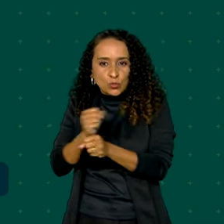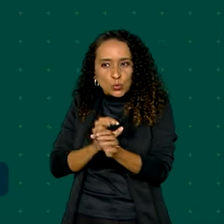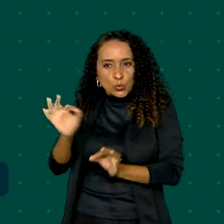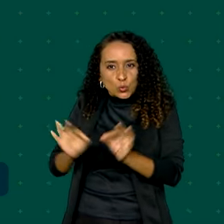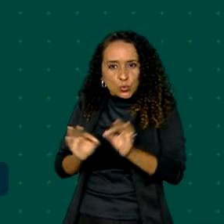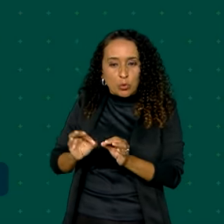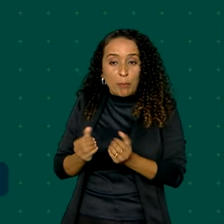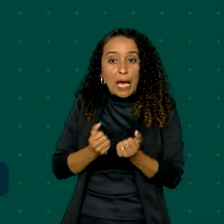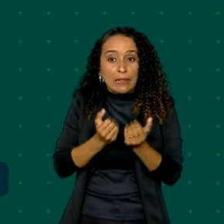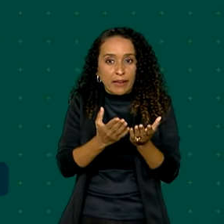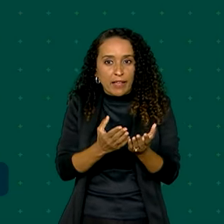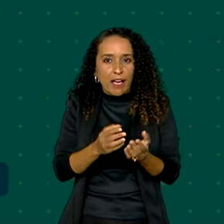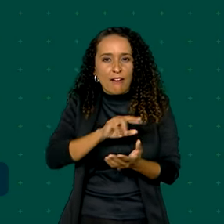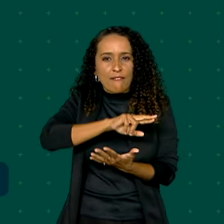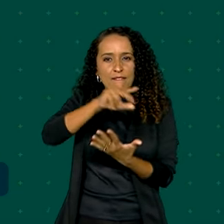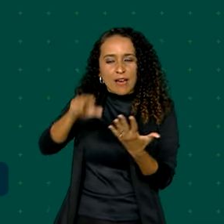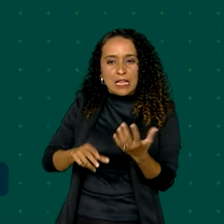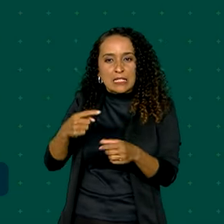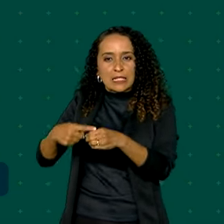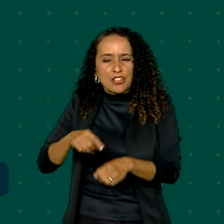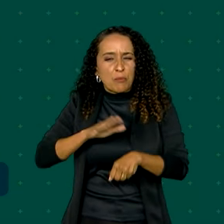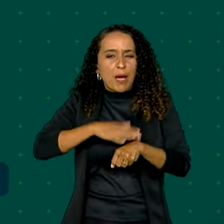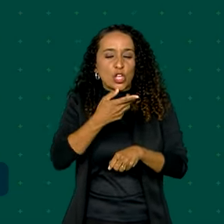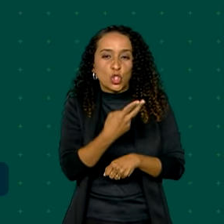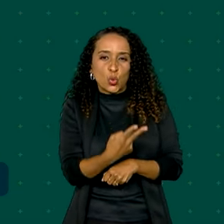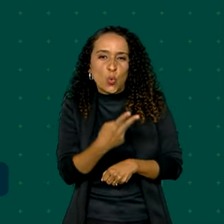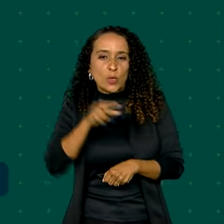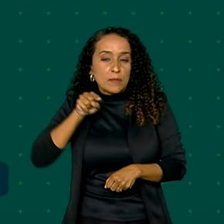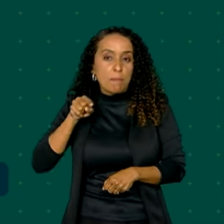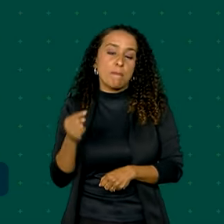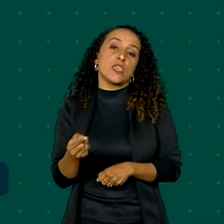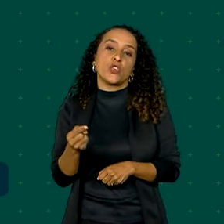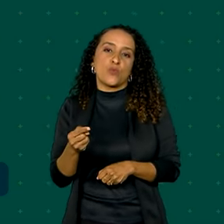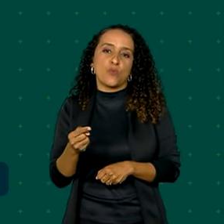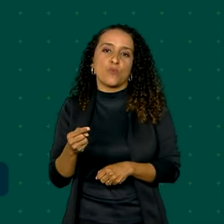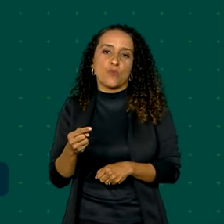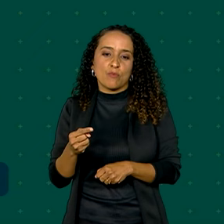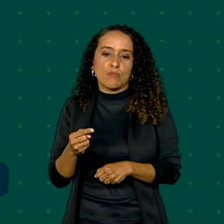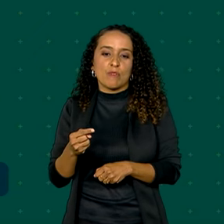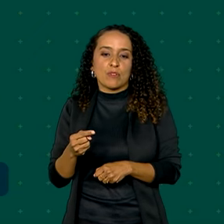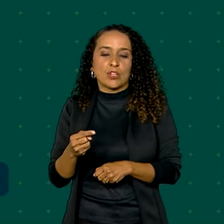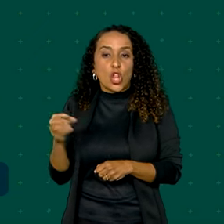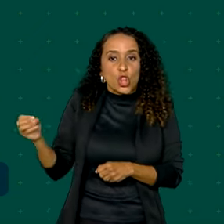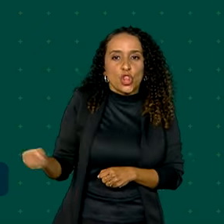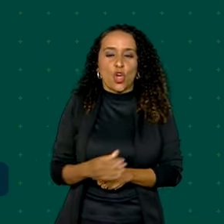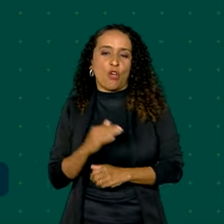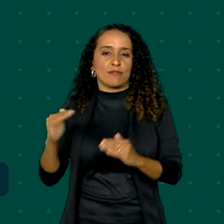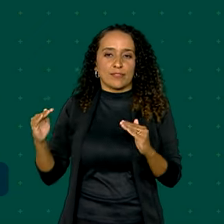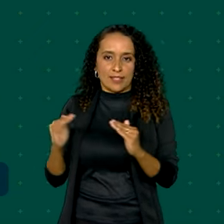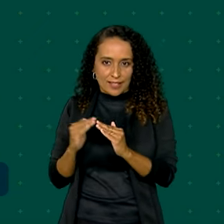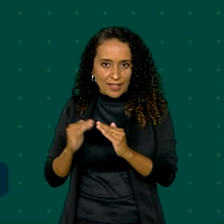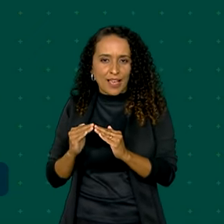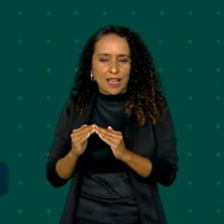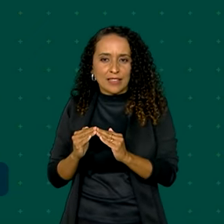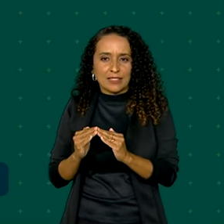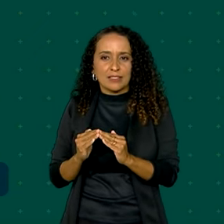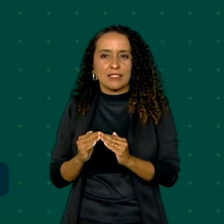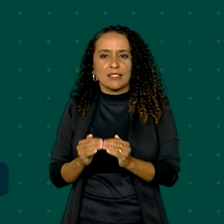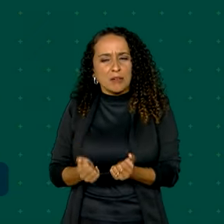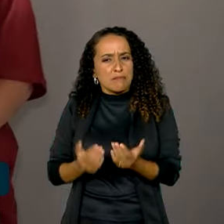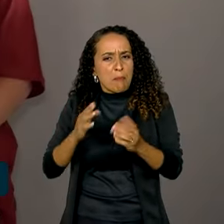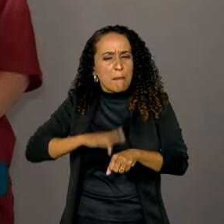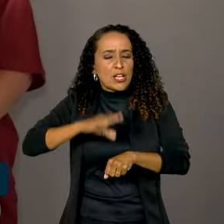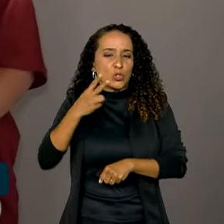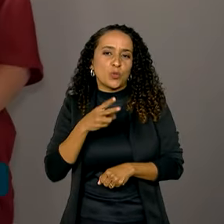diversas cidades da Paraíba mais de duas mil, governador João, mais de duas mil novas unidades para atender a mais duas mil